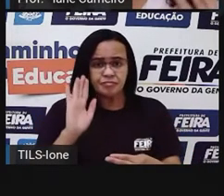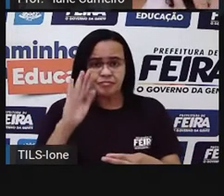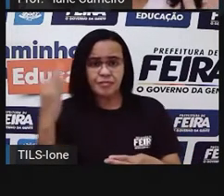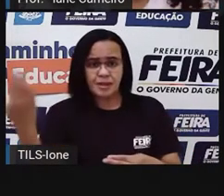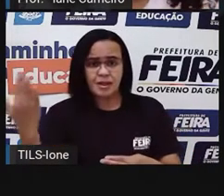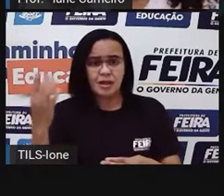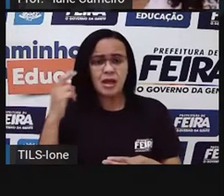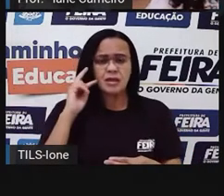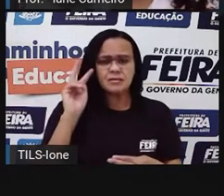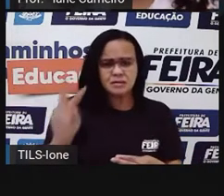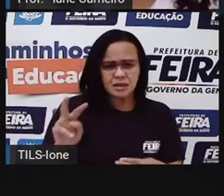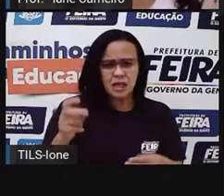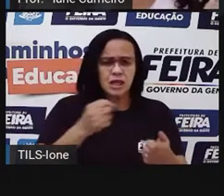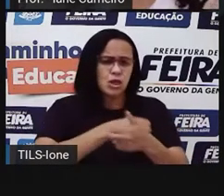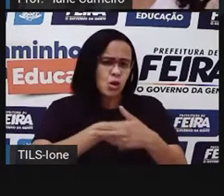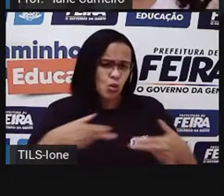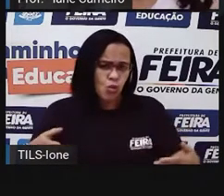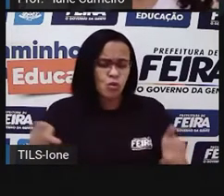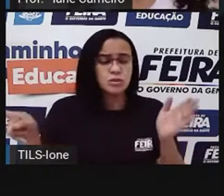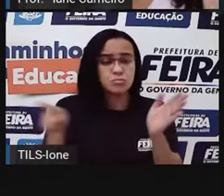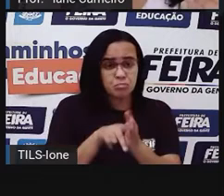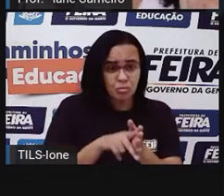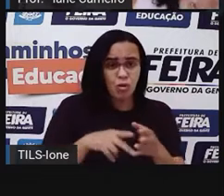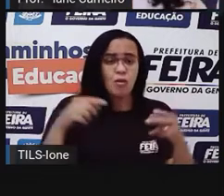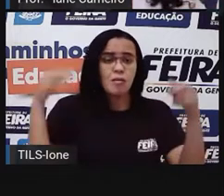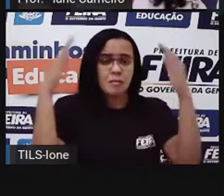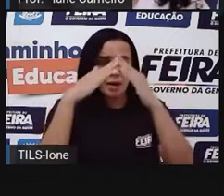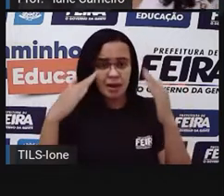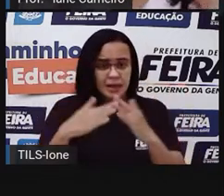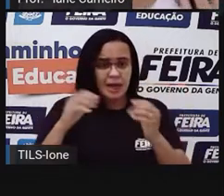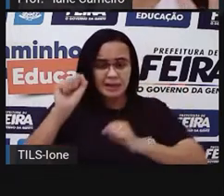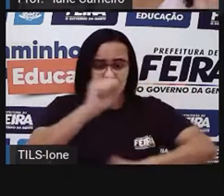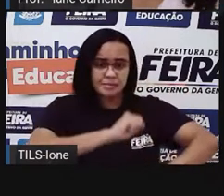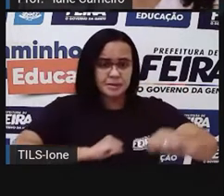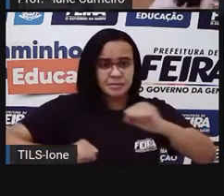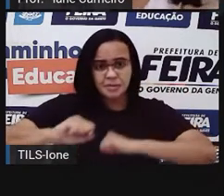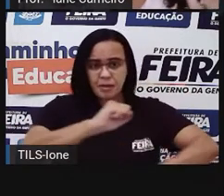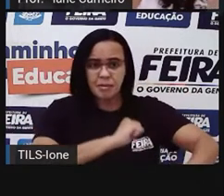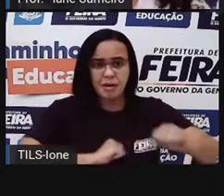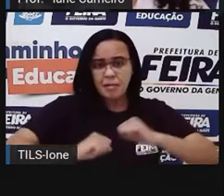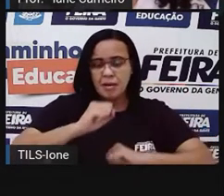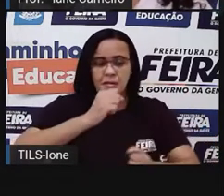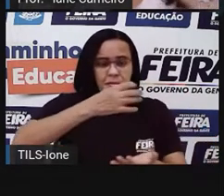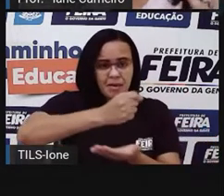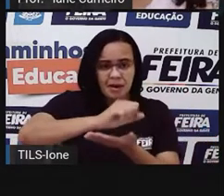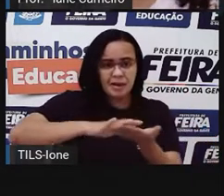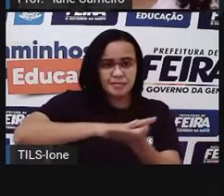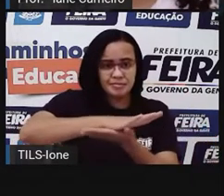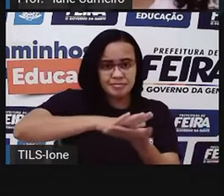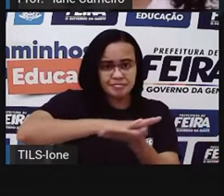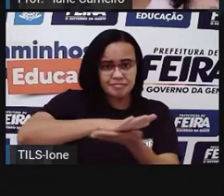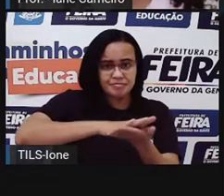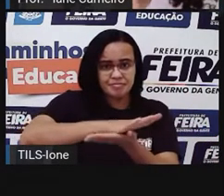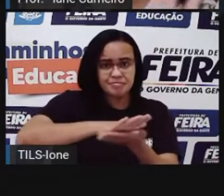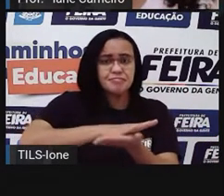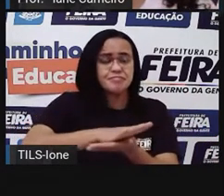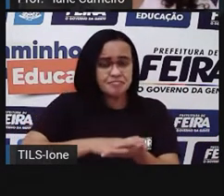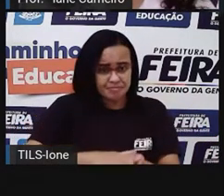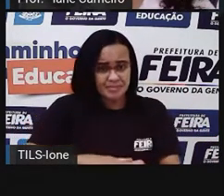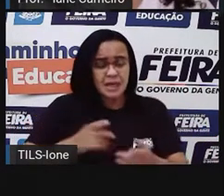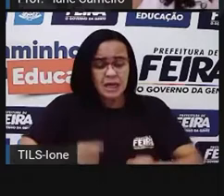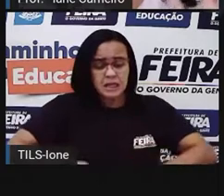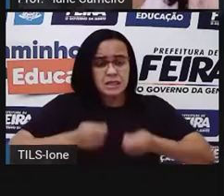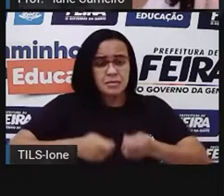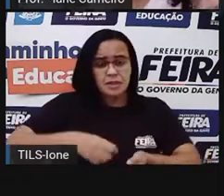produtos de limpeza, né? Então, tem desinfetante, detergente, sabão, saco para lixo, diversos